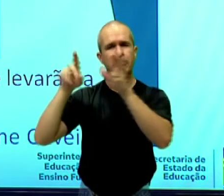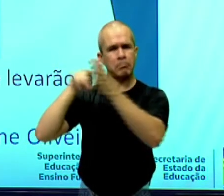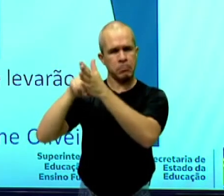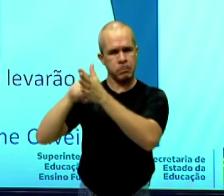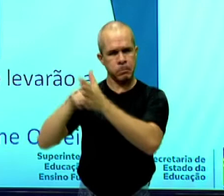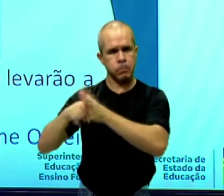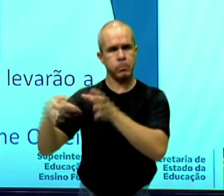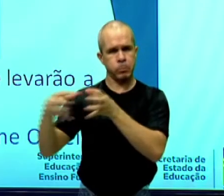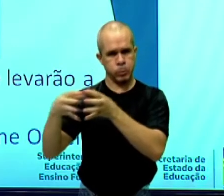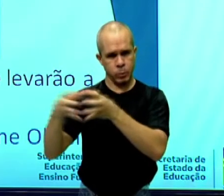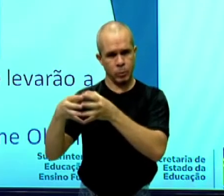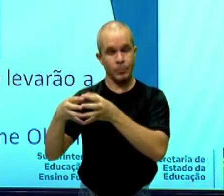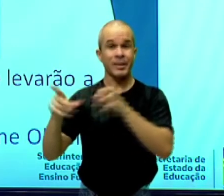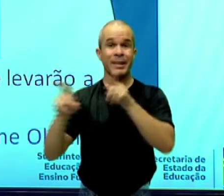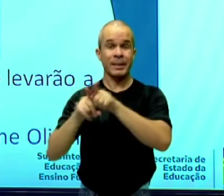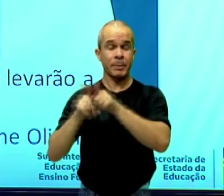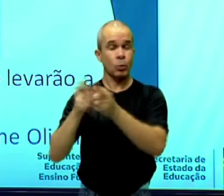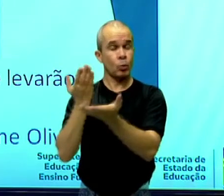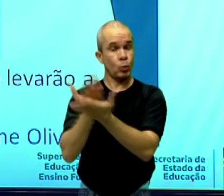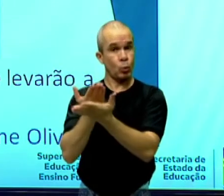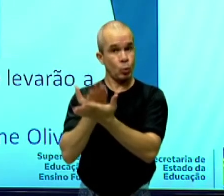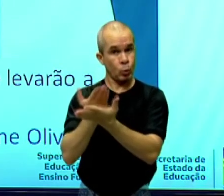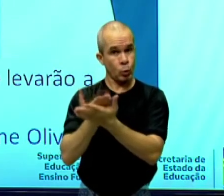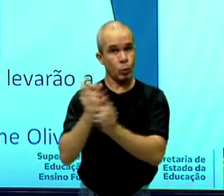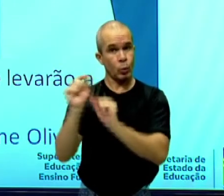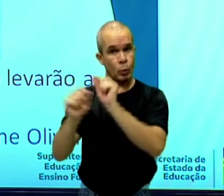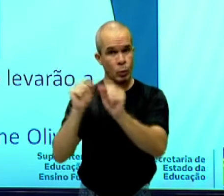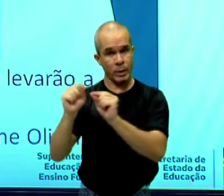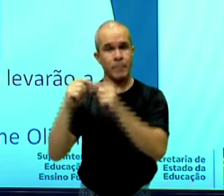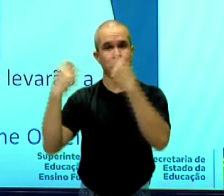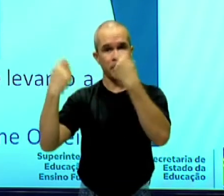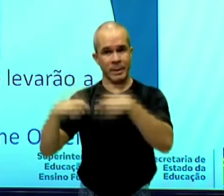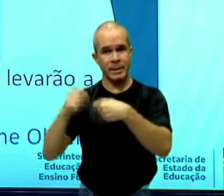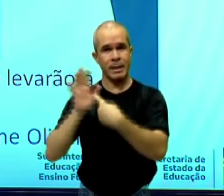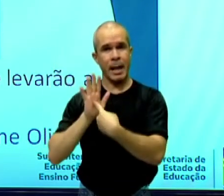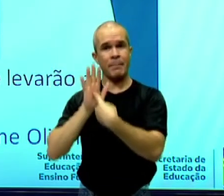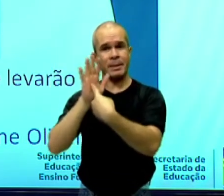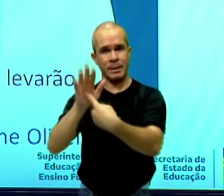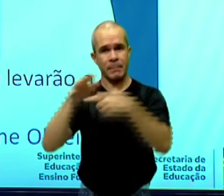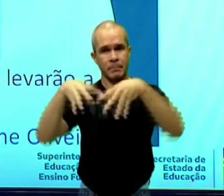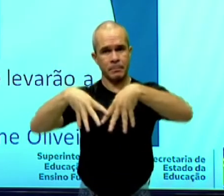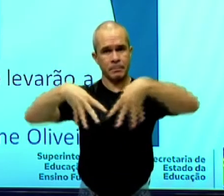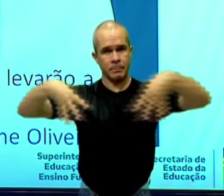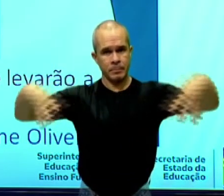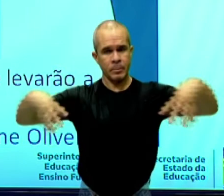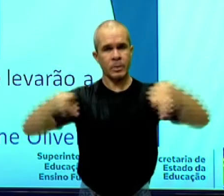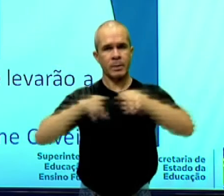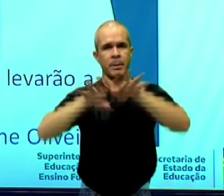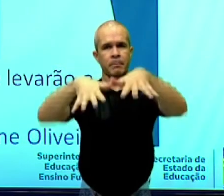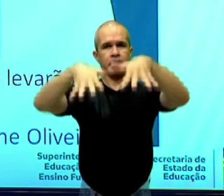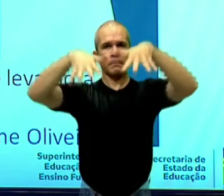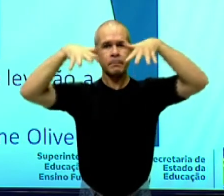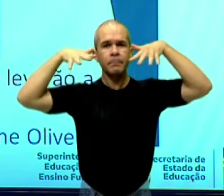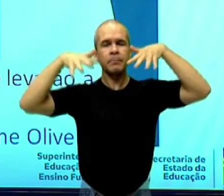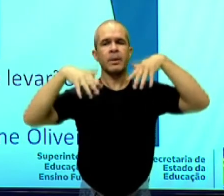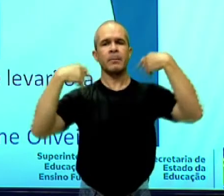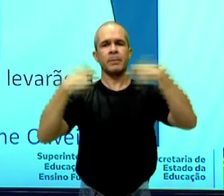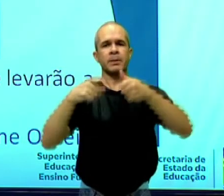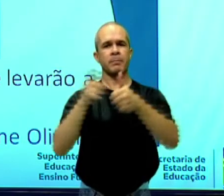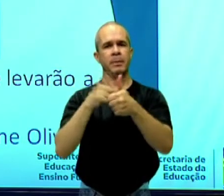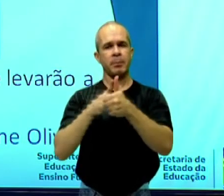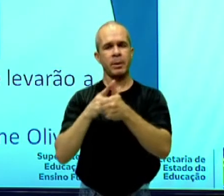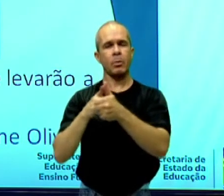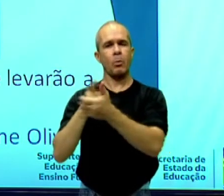tema. O estudo envolve apresentadores e plateia, requer preparo prévio, coleta de